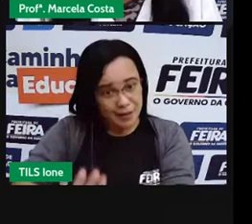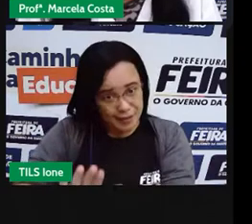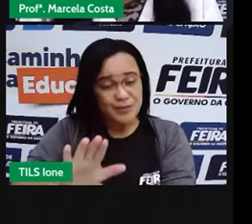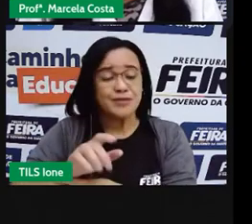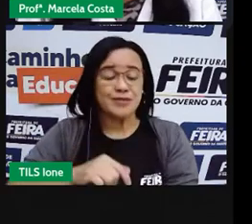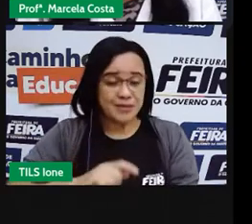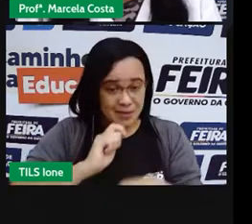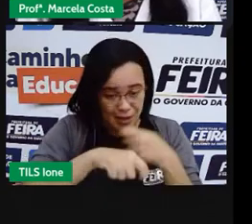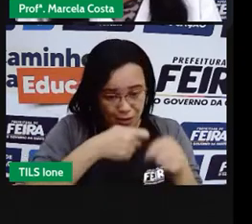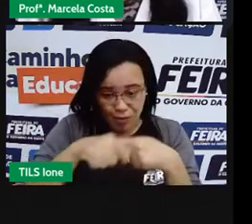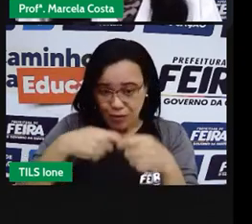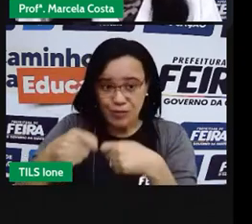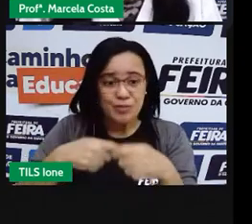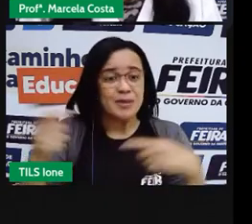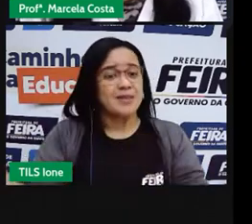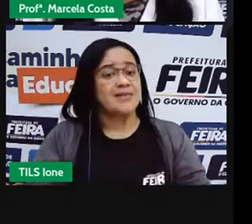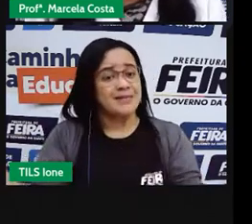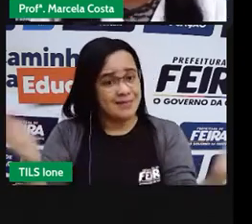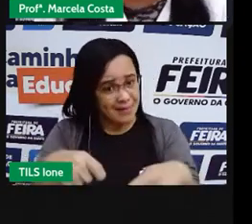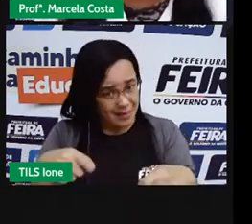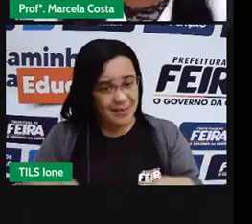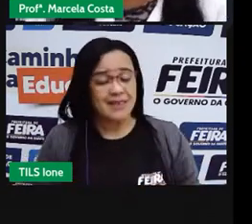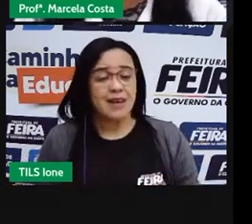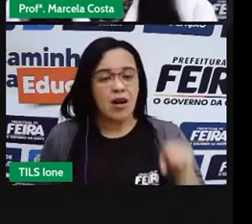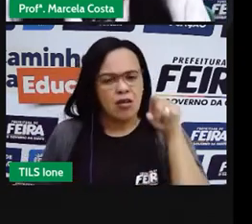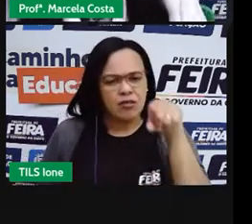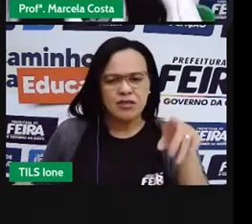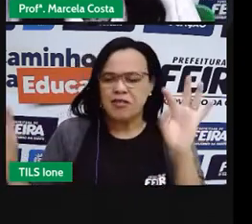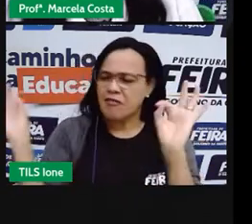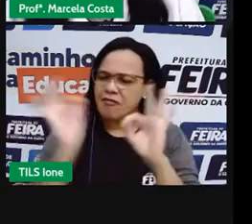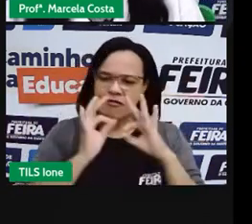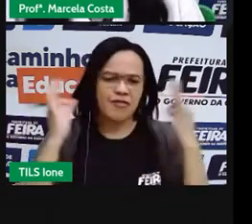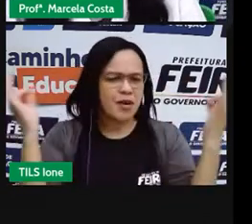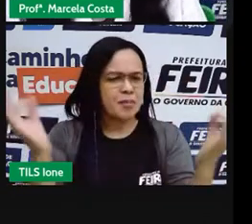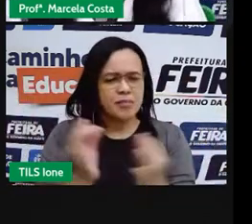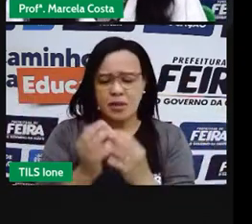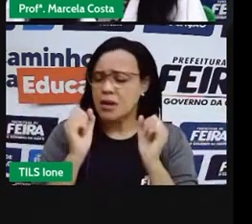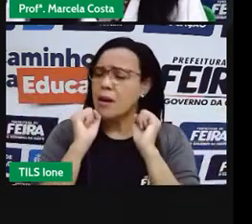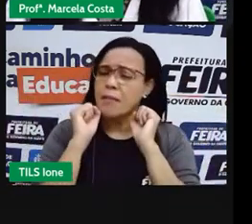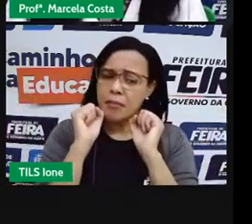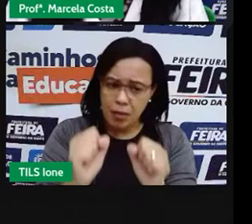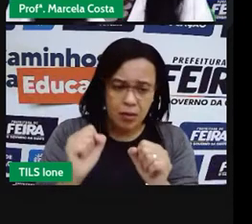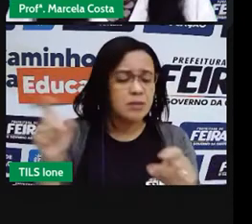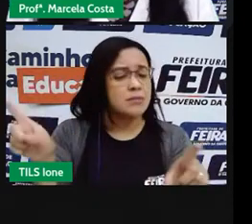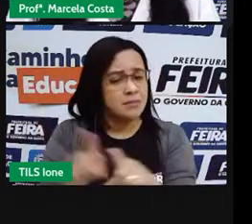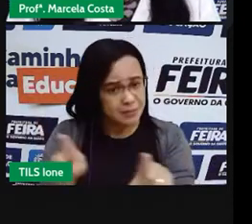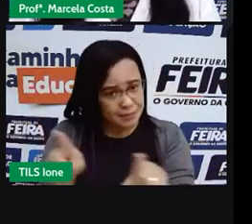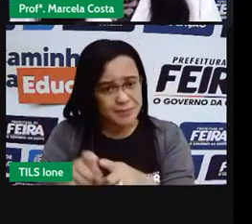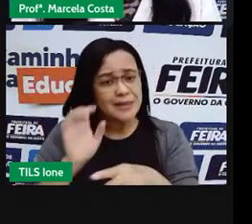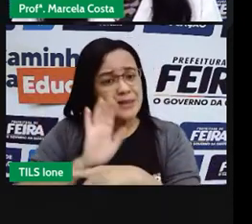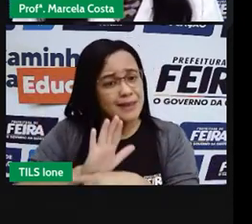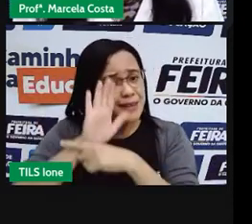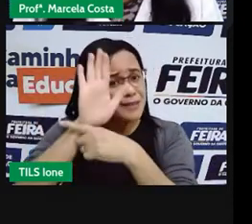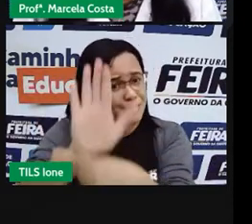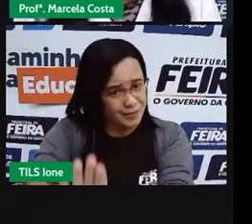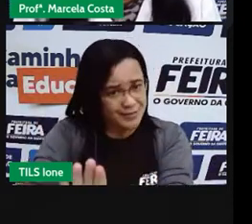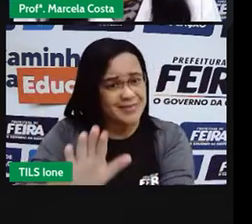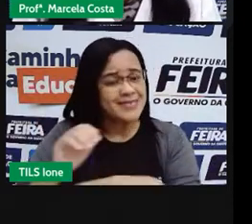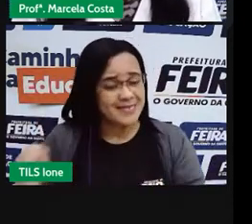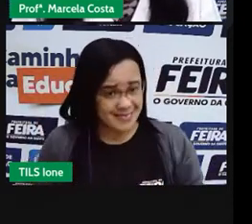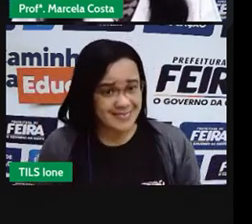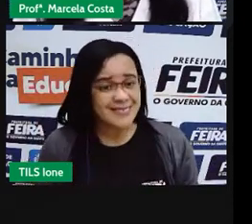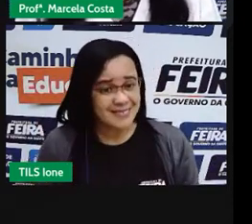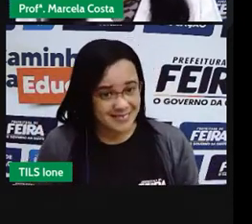Vocês, seus familiares, podem tomar algumas ações sobre nesse sentido. ou, exemplo, escolher comprar